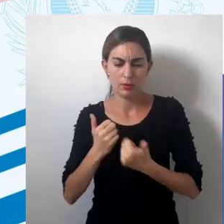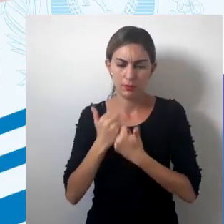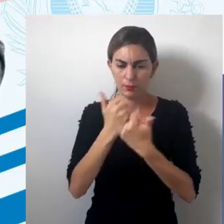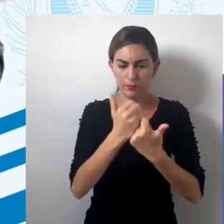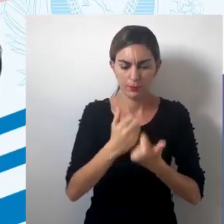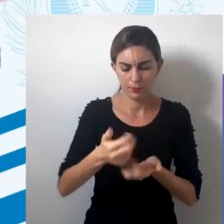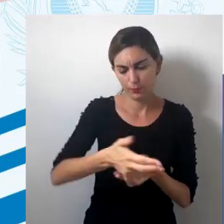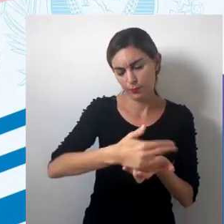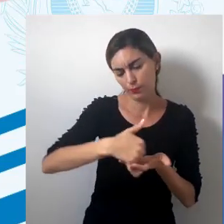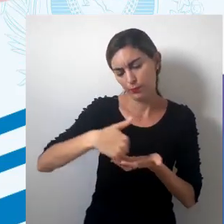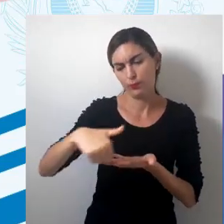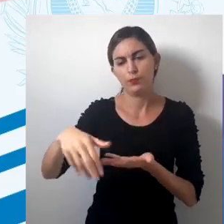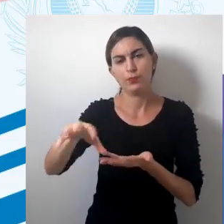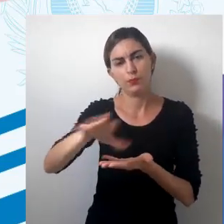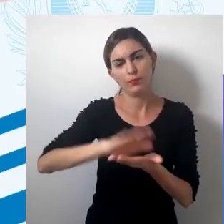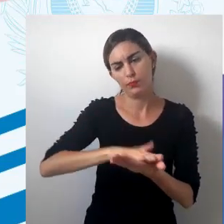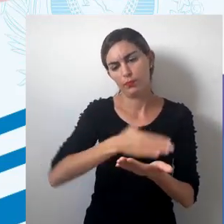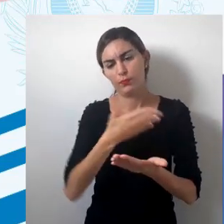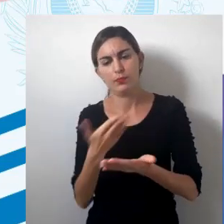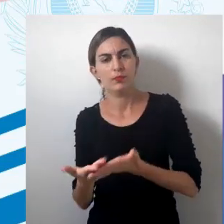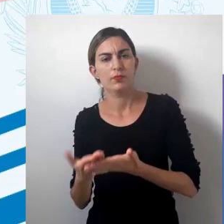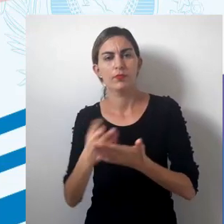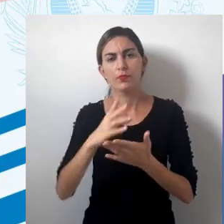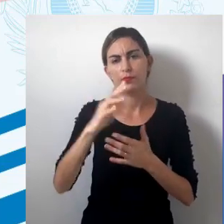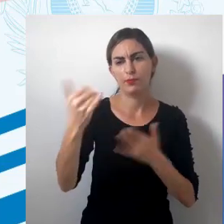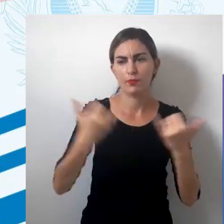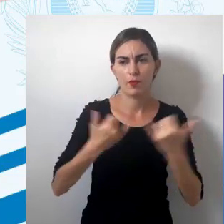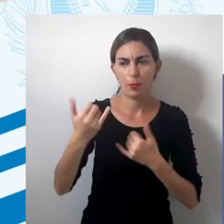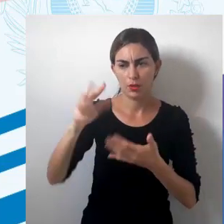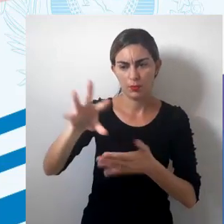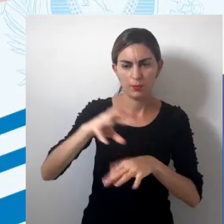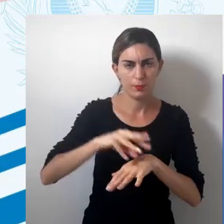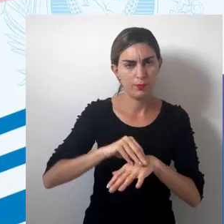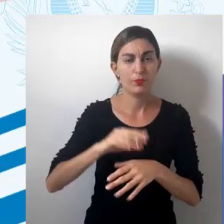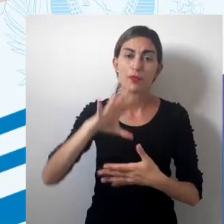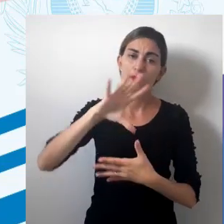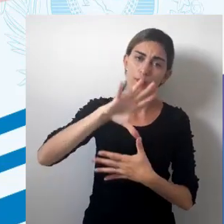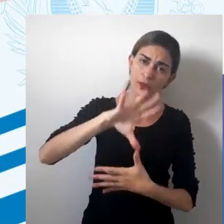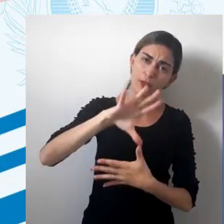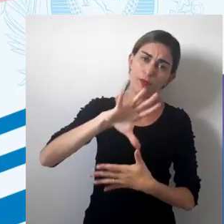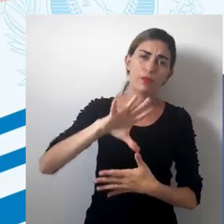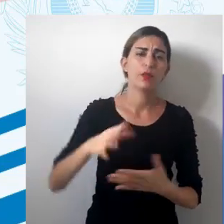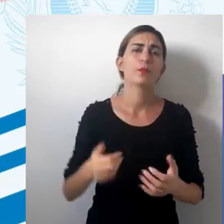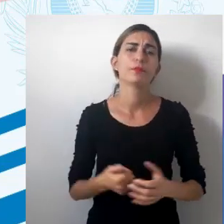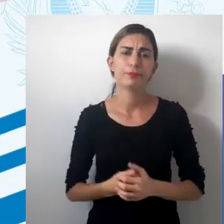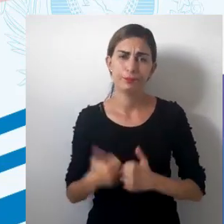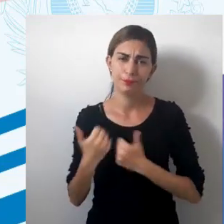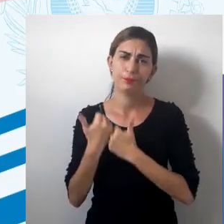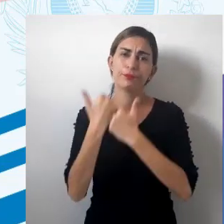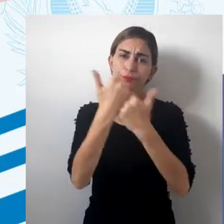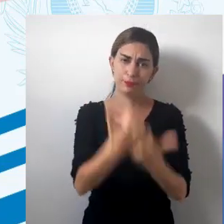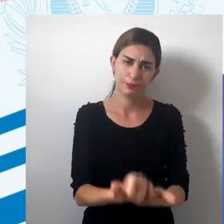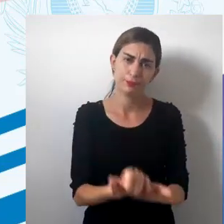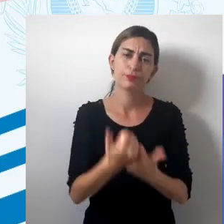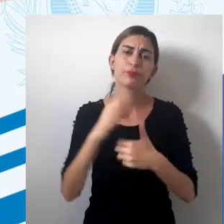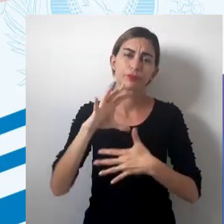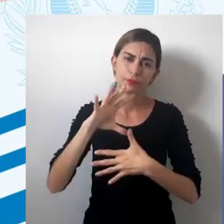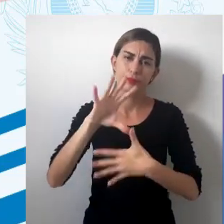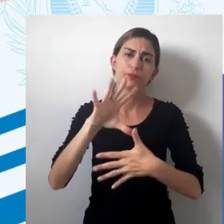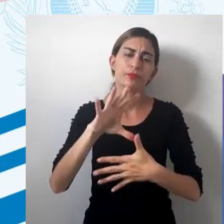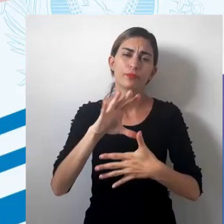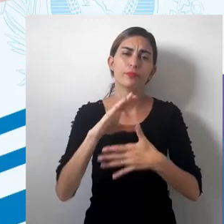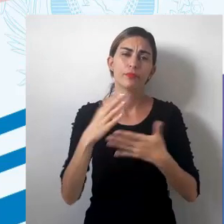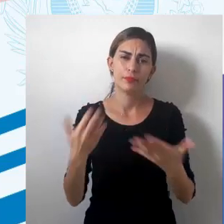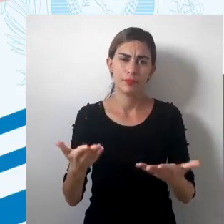representação, a gente traduz esses dados, coloca esses dados em forma de representação, e essa